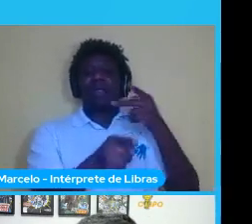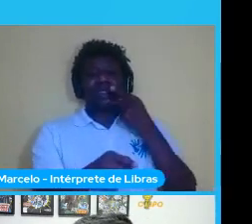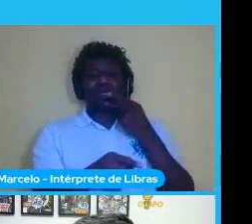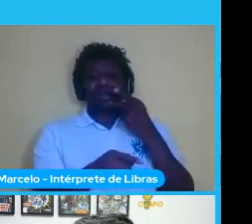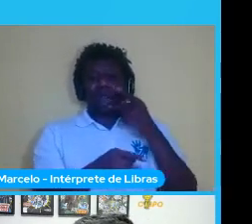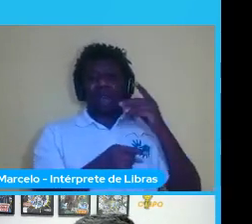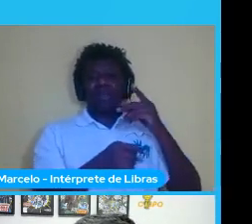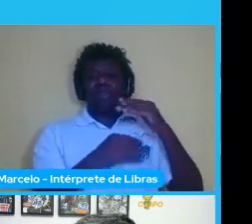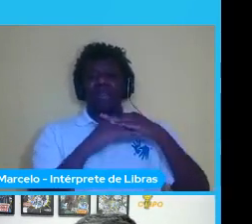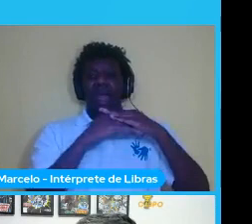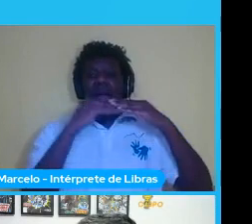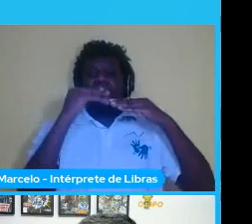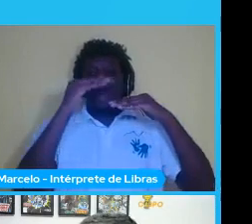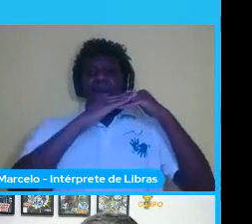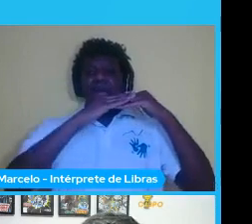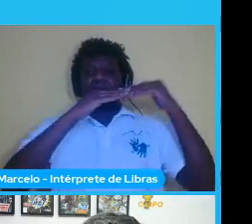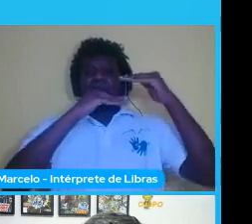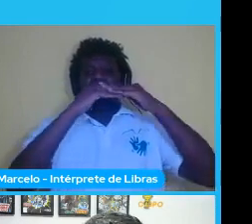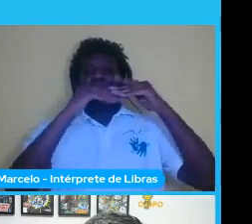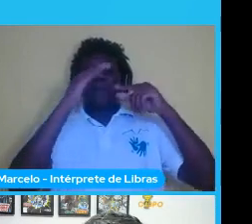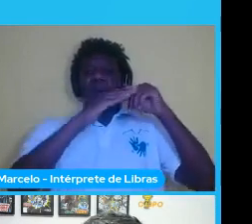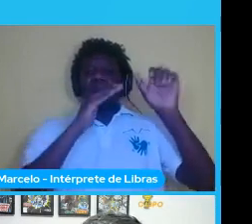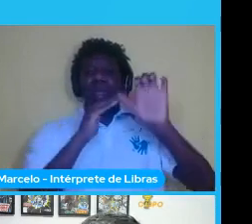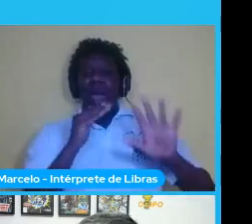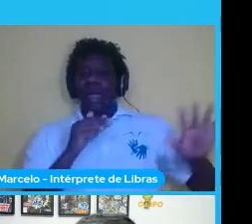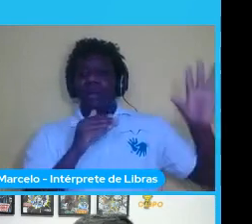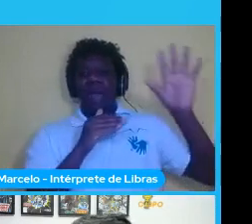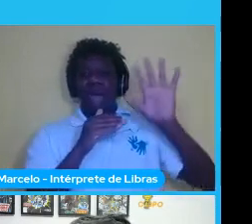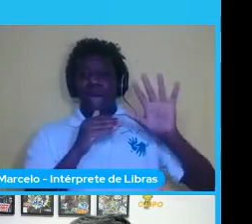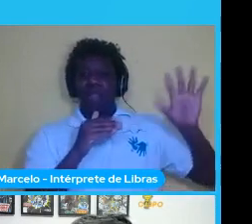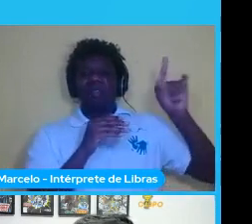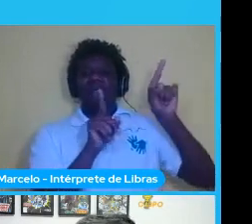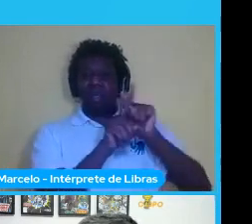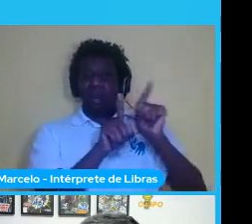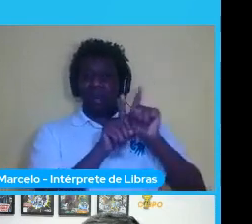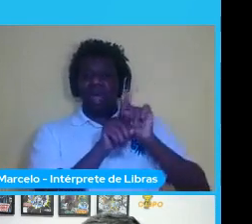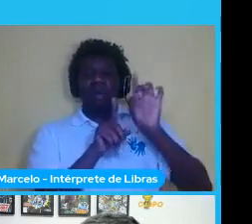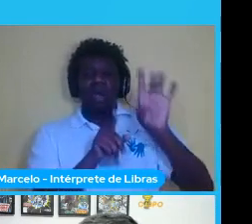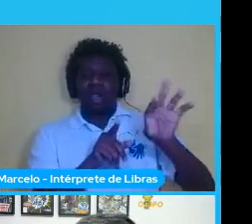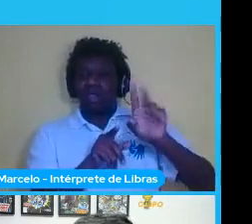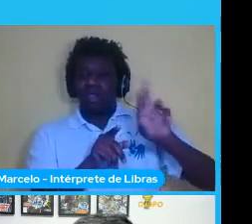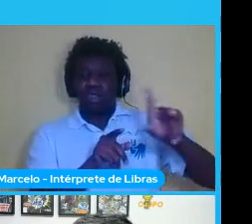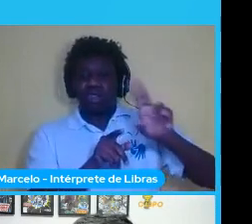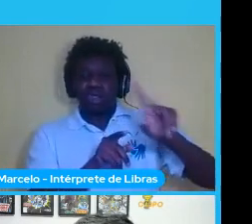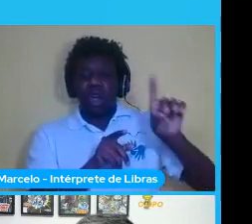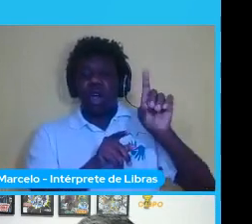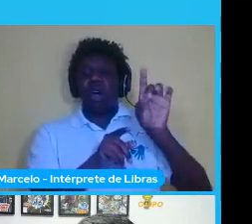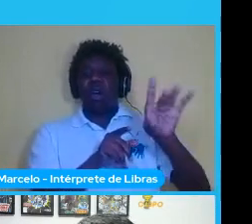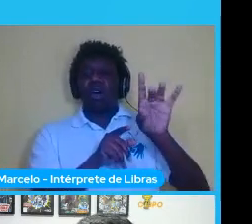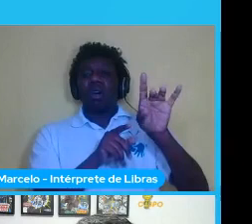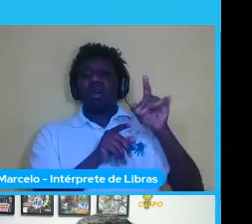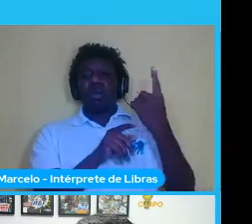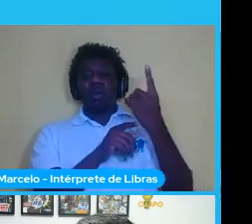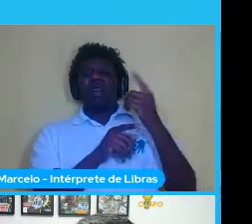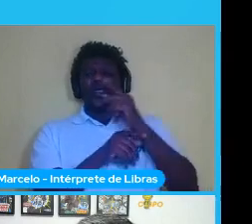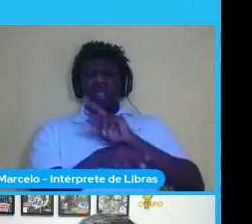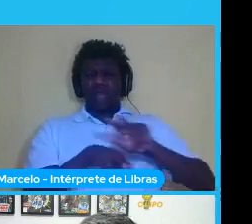pré-processamento dessa imagem ou dos dados de entrada a gente não tem só convolução a gente tem várias outras que